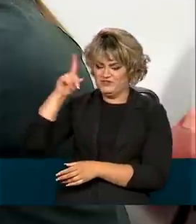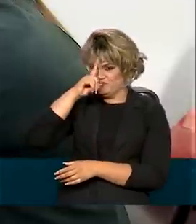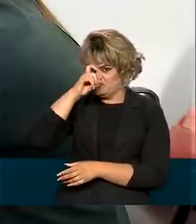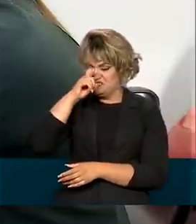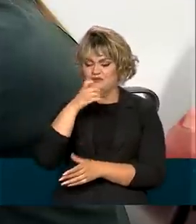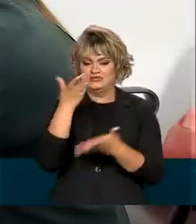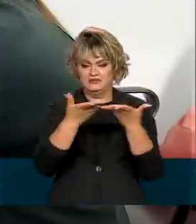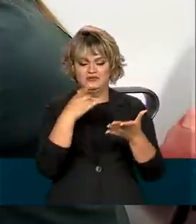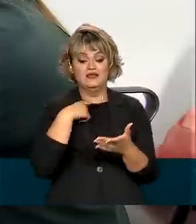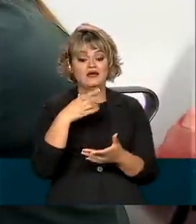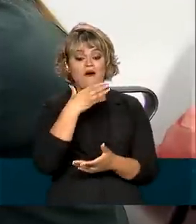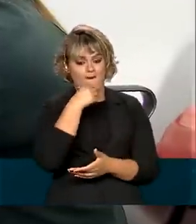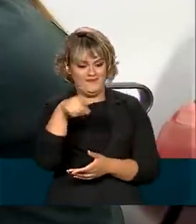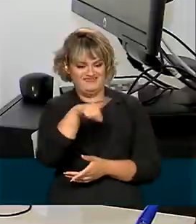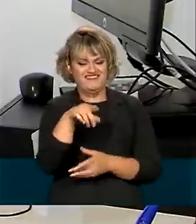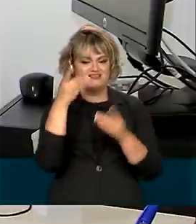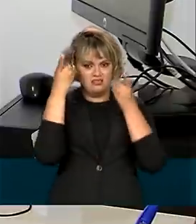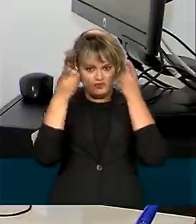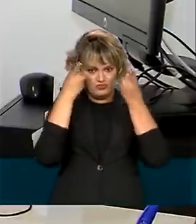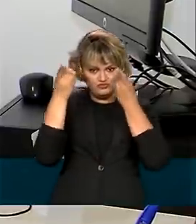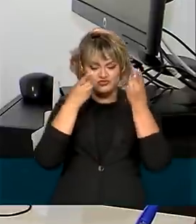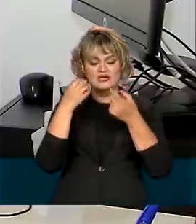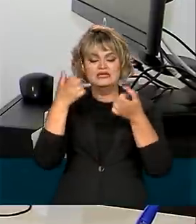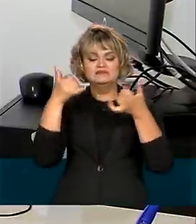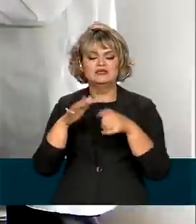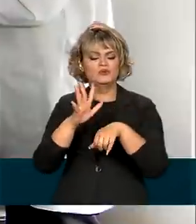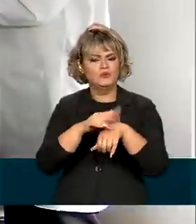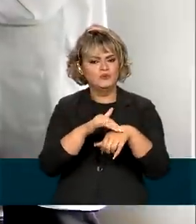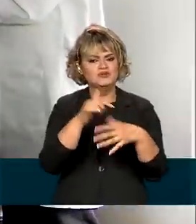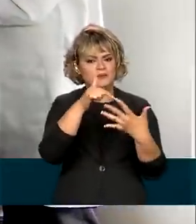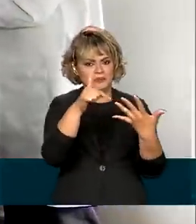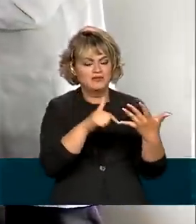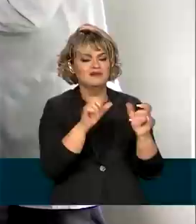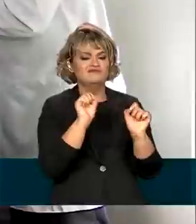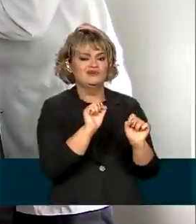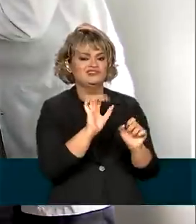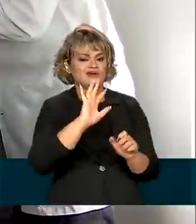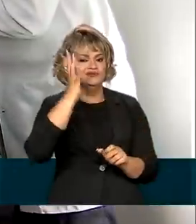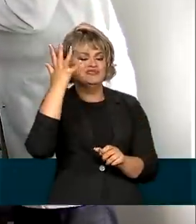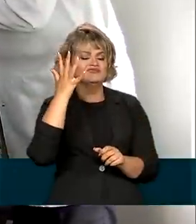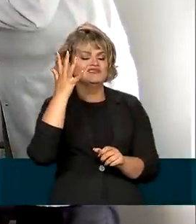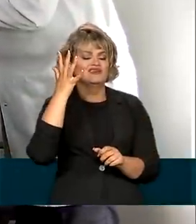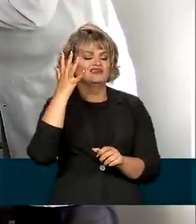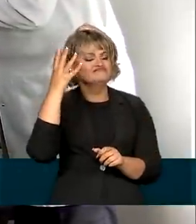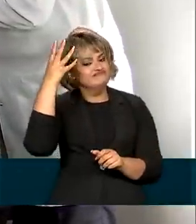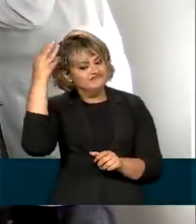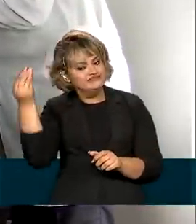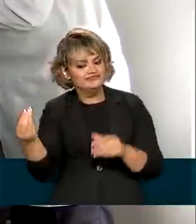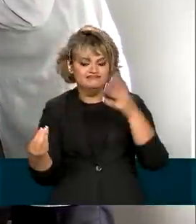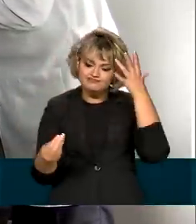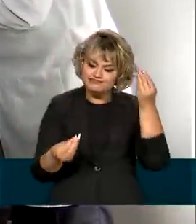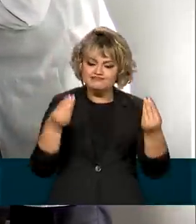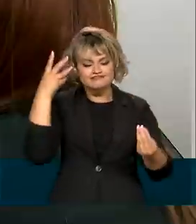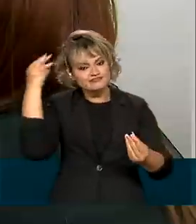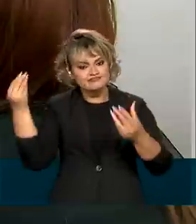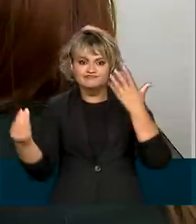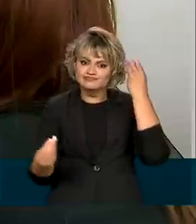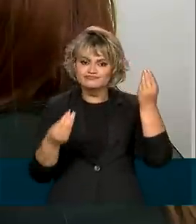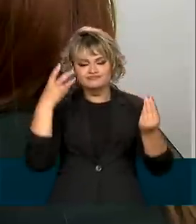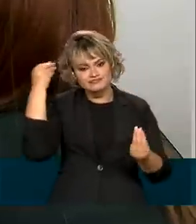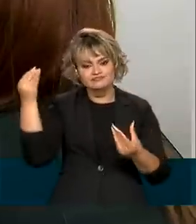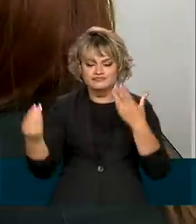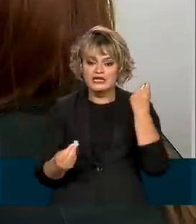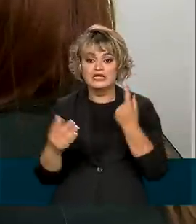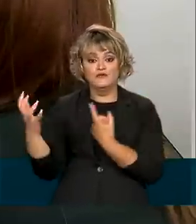Segundo este dermatologista, várias doenças podem causar diferentes tipos de alopécia, que